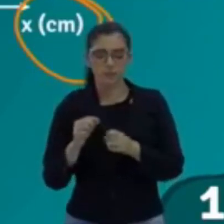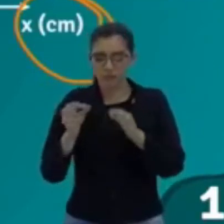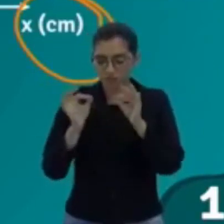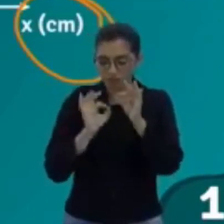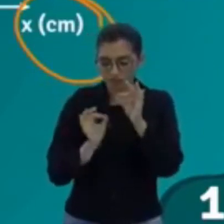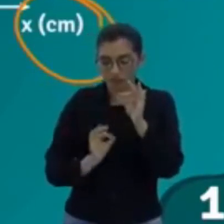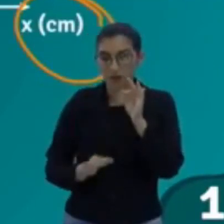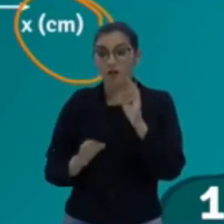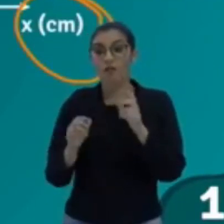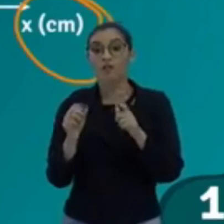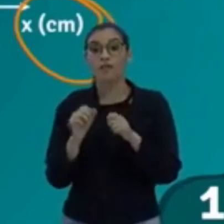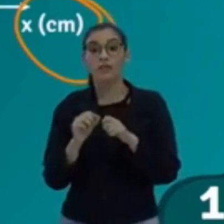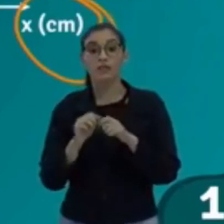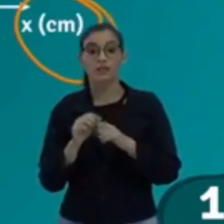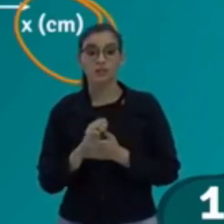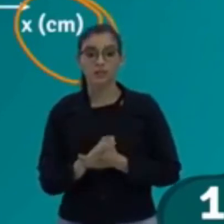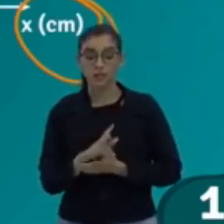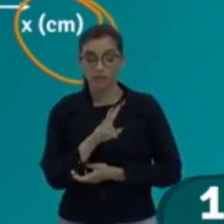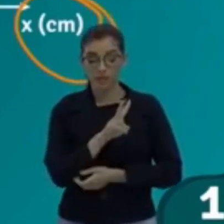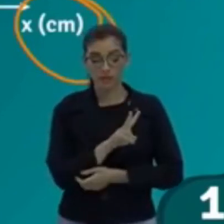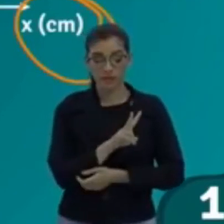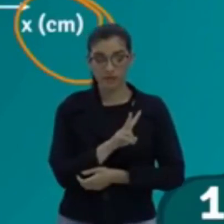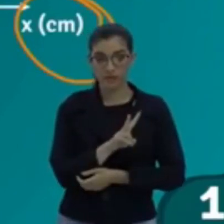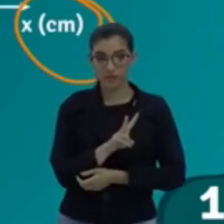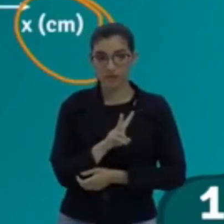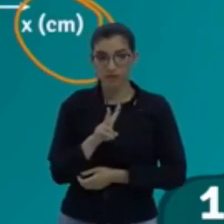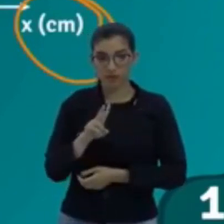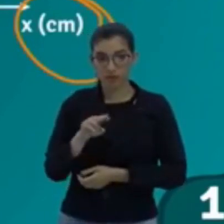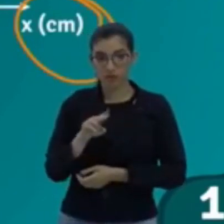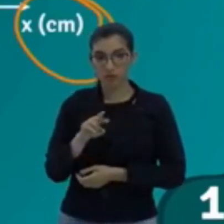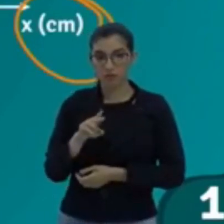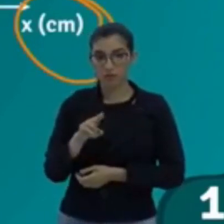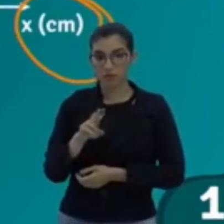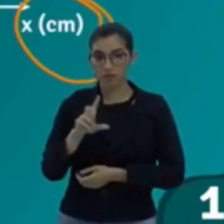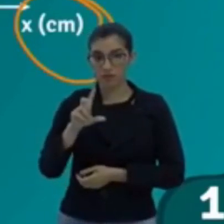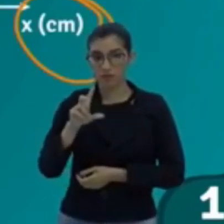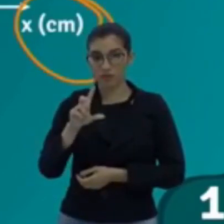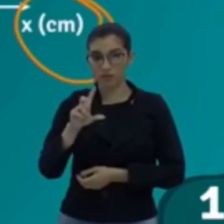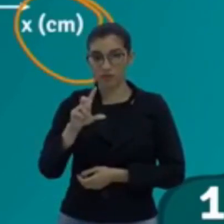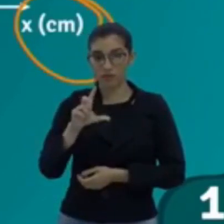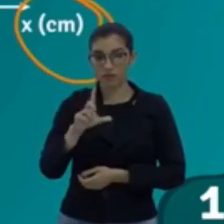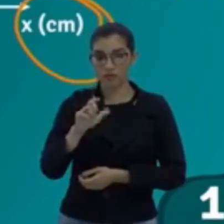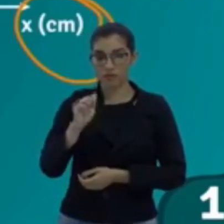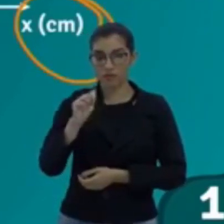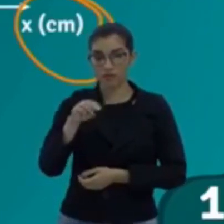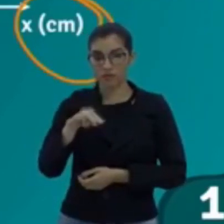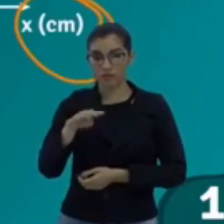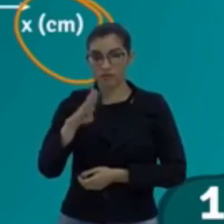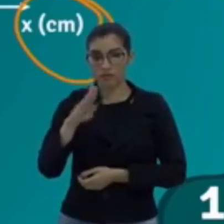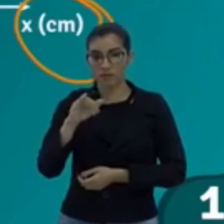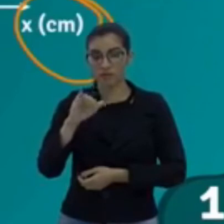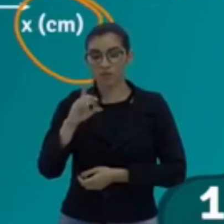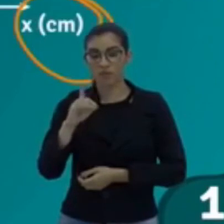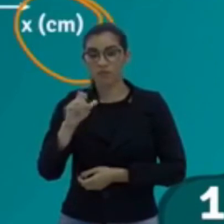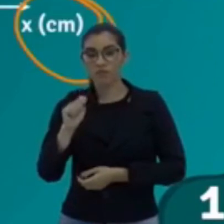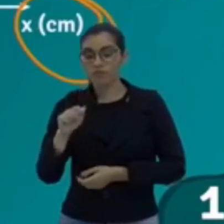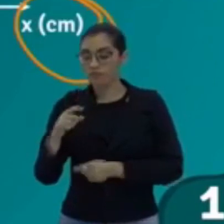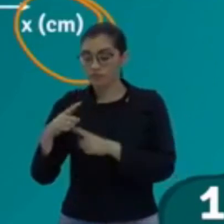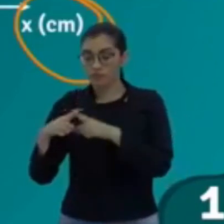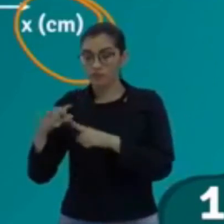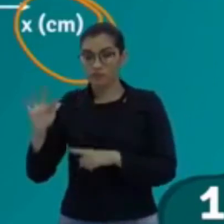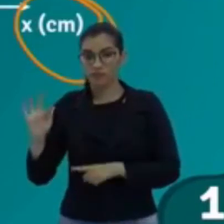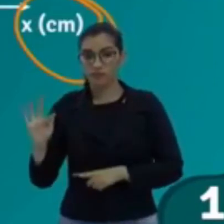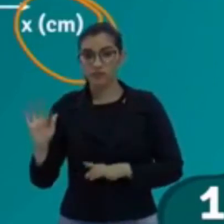Vai fazer agora. Velocidade é λf. Só tem essa equação. Então, para que eu encontre a